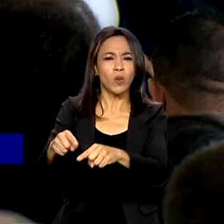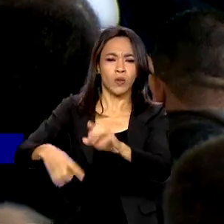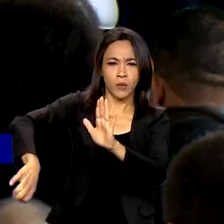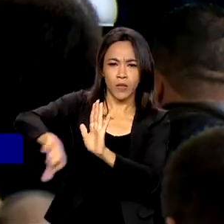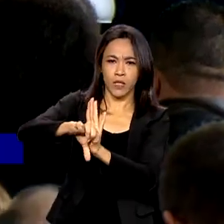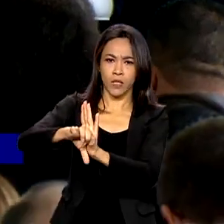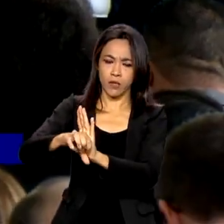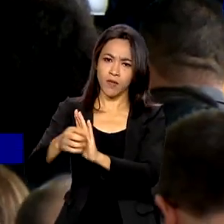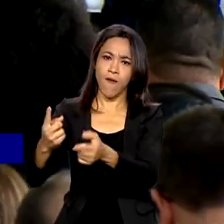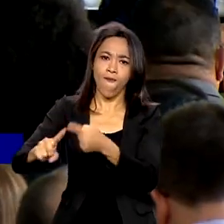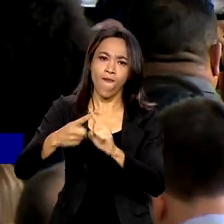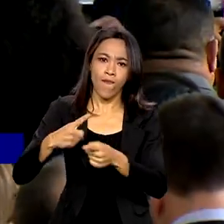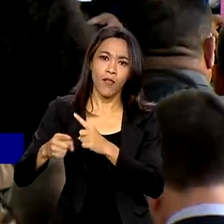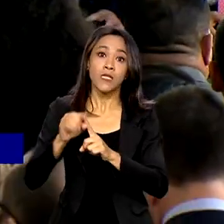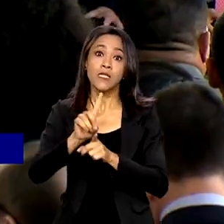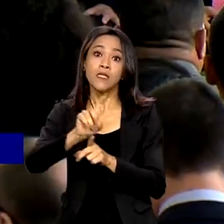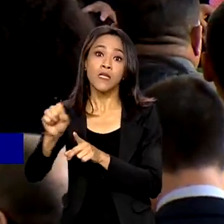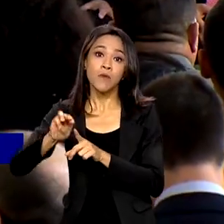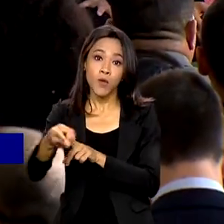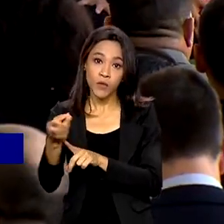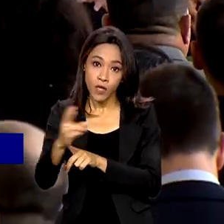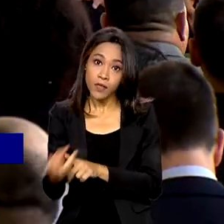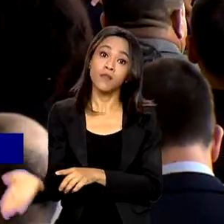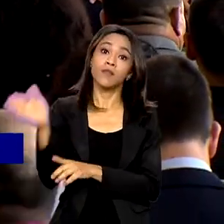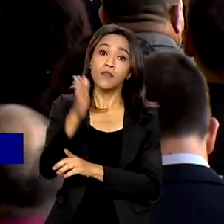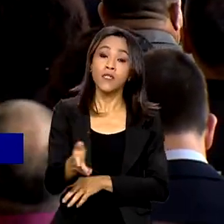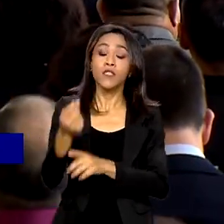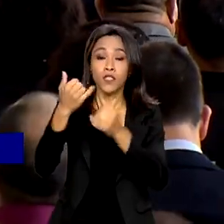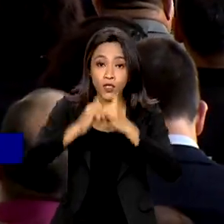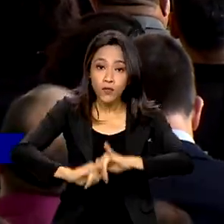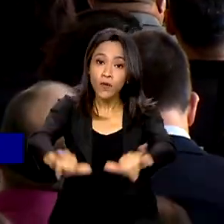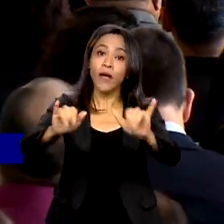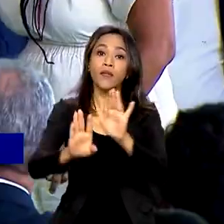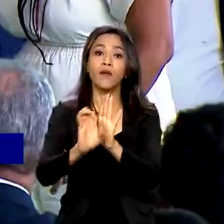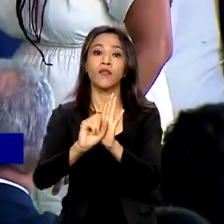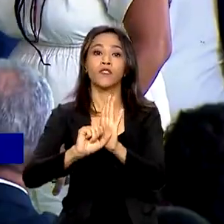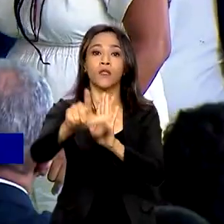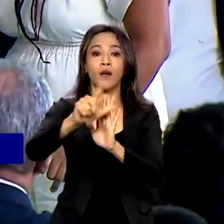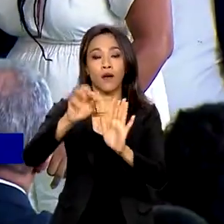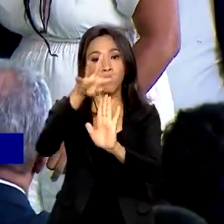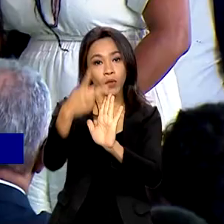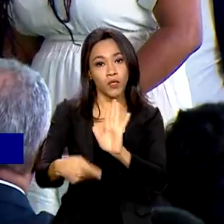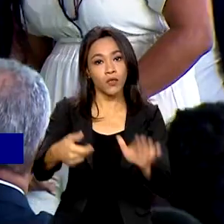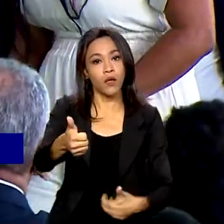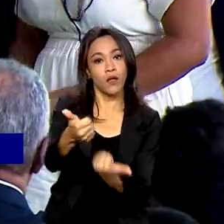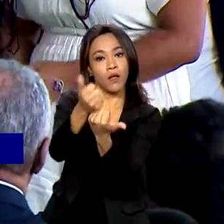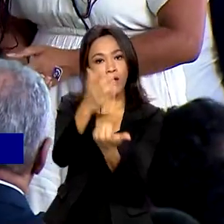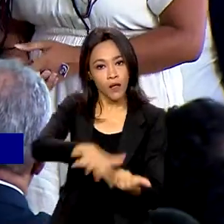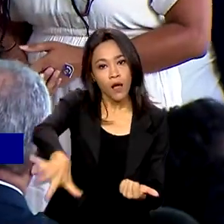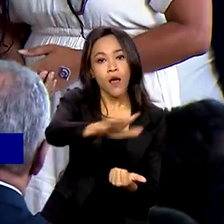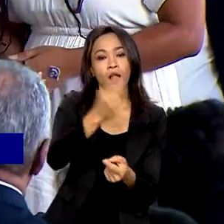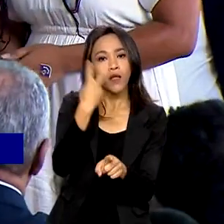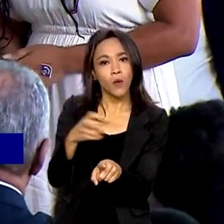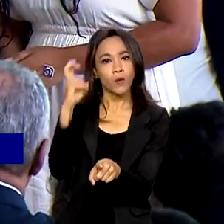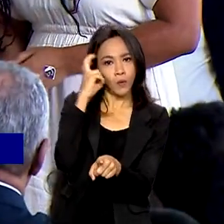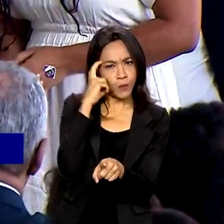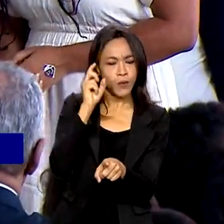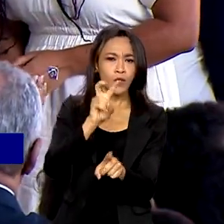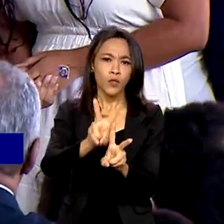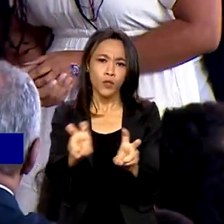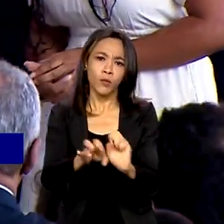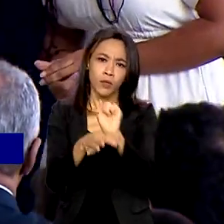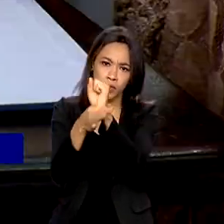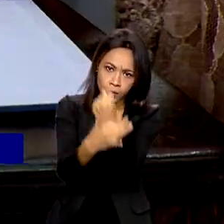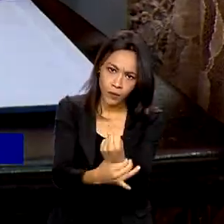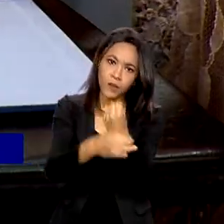milhões de reais e lançado o edital para a seleção de projetos culturais para atender o Programa Nacional de Segurança Pública